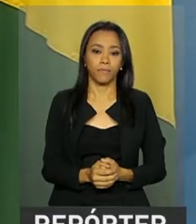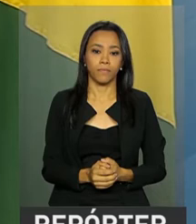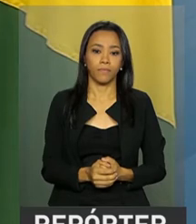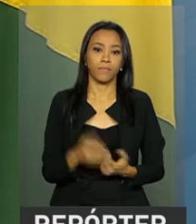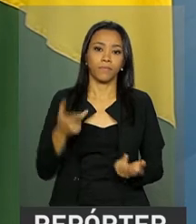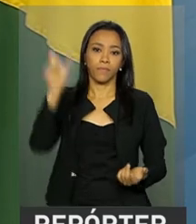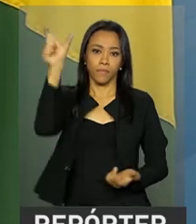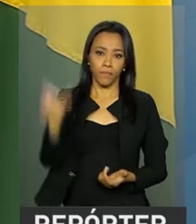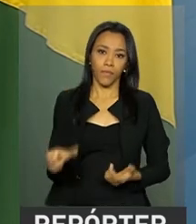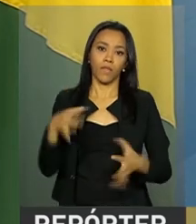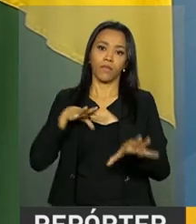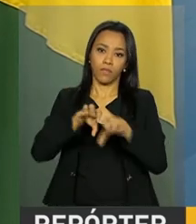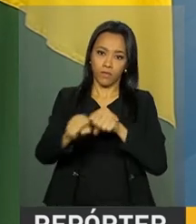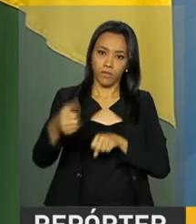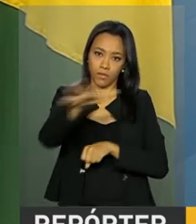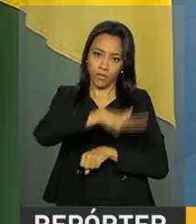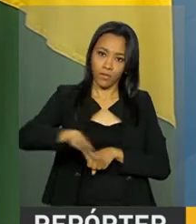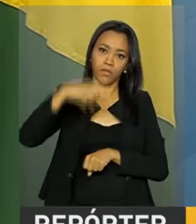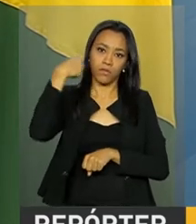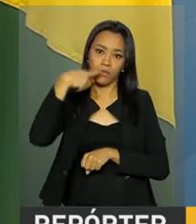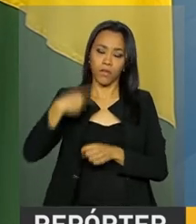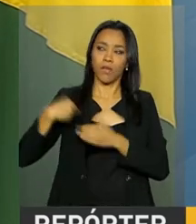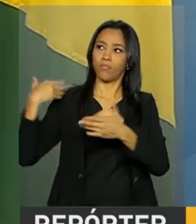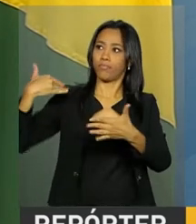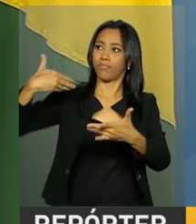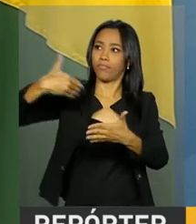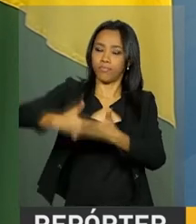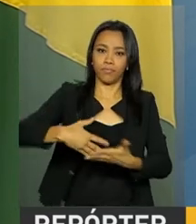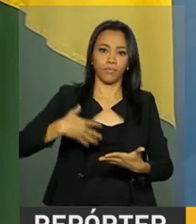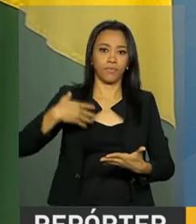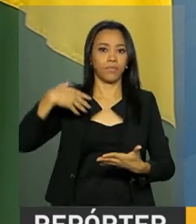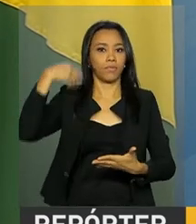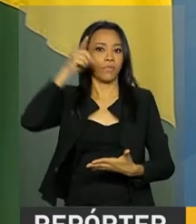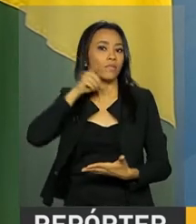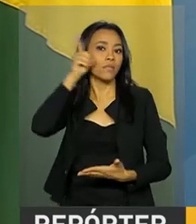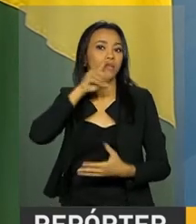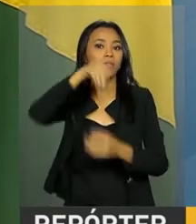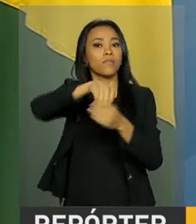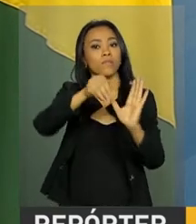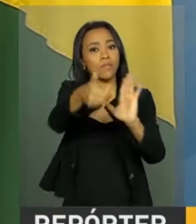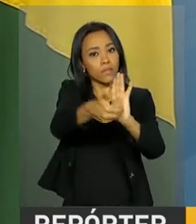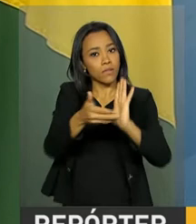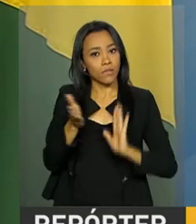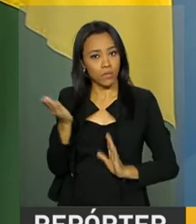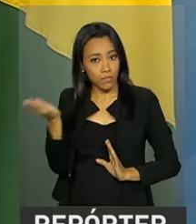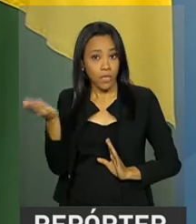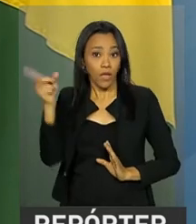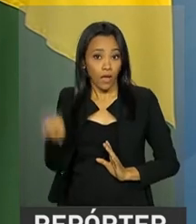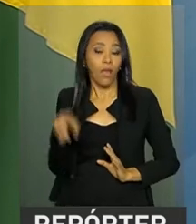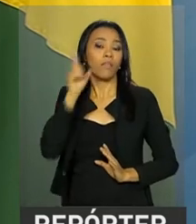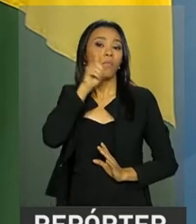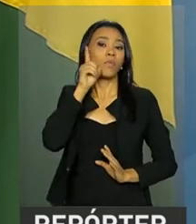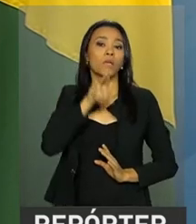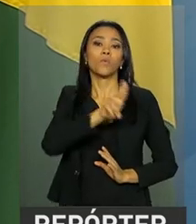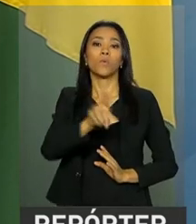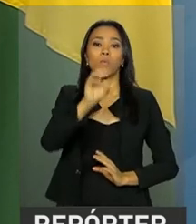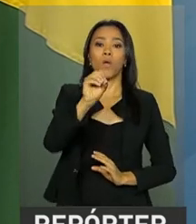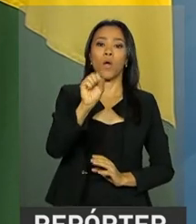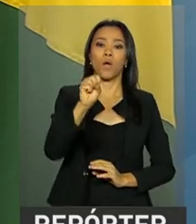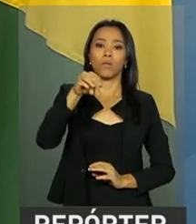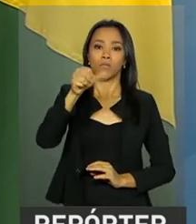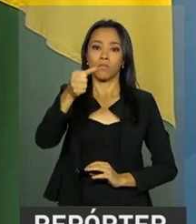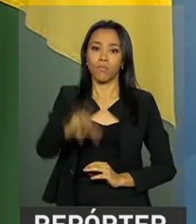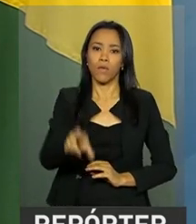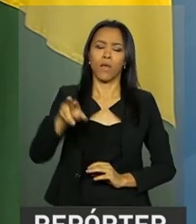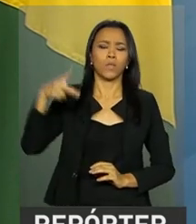Jurista e congressista com larga trajetória parlamentar na Câmara dos Deputados, o deputado Osmar Serralho traz